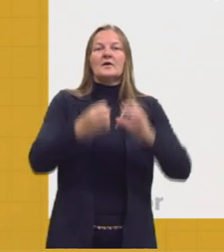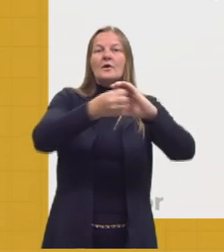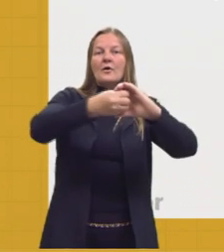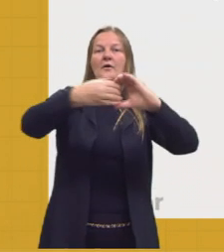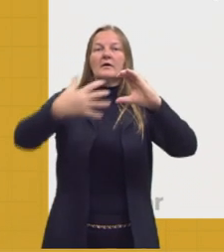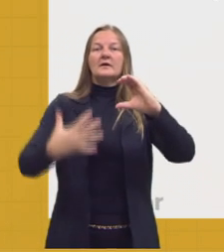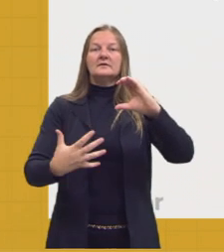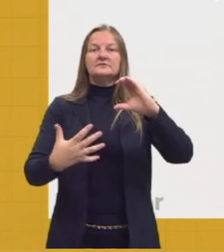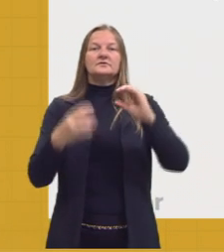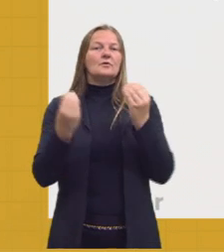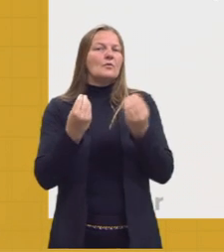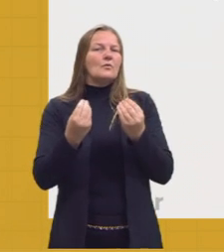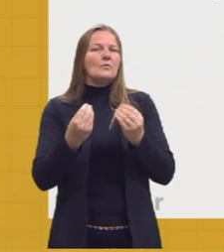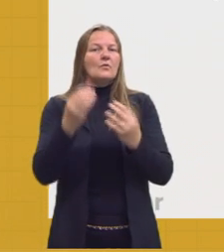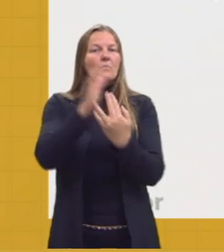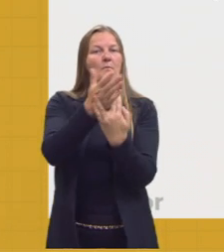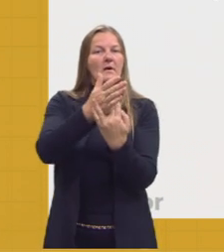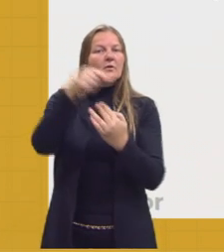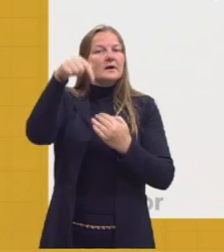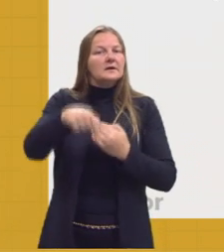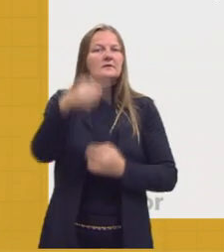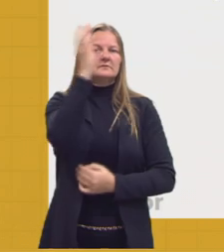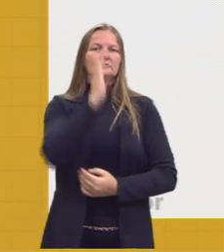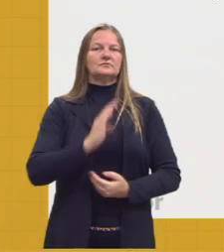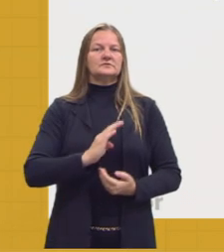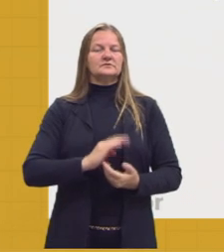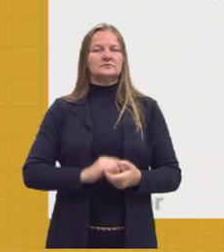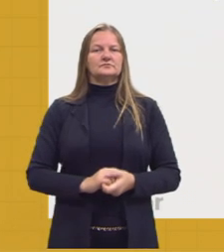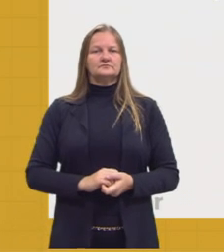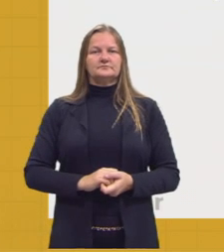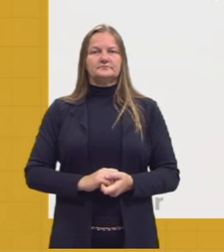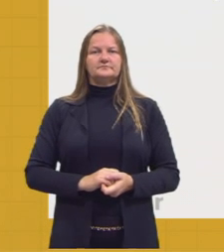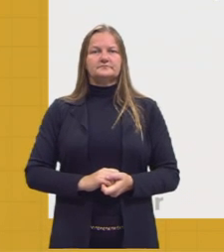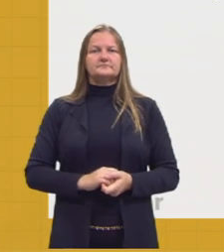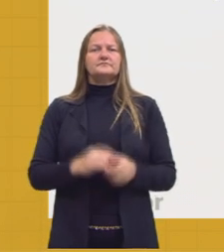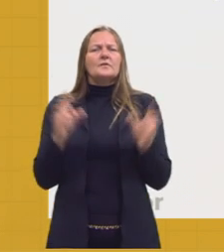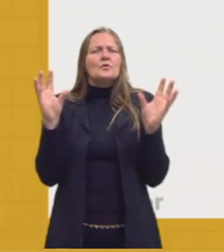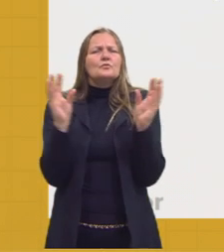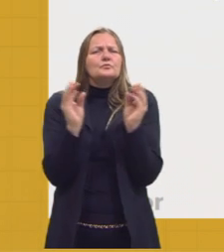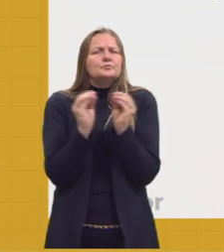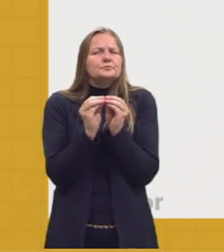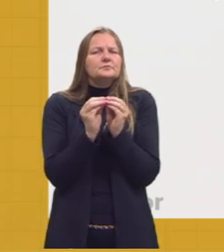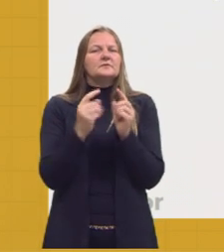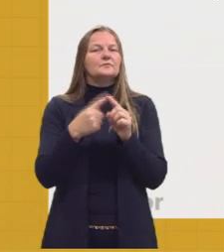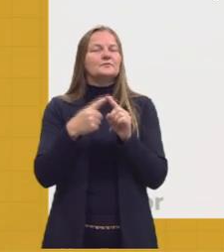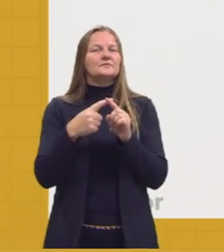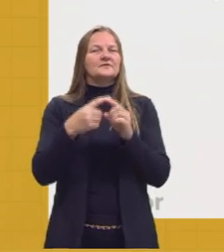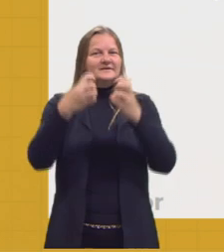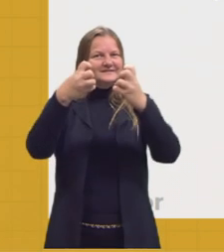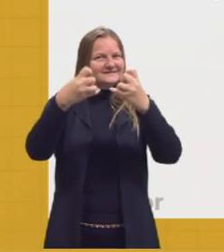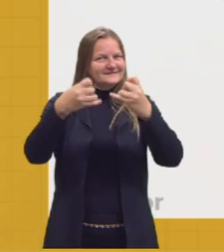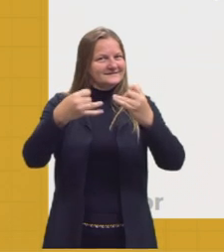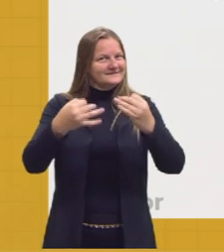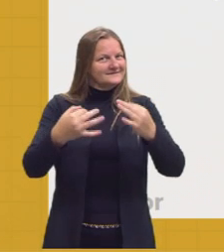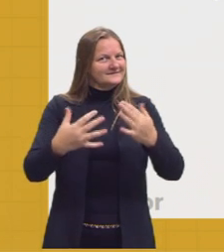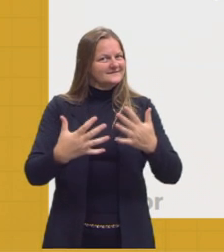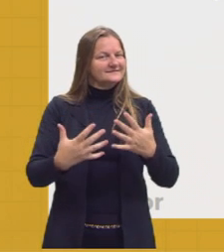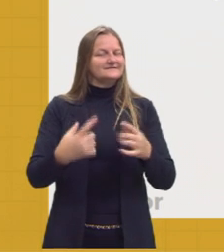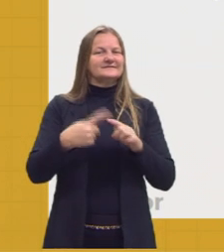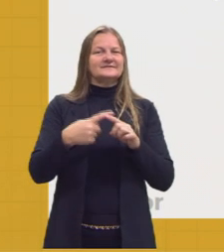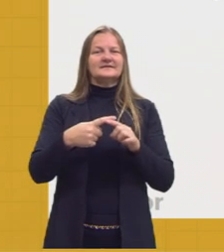Características, então, do barroco no Brasil. Assim, sucintamente, porque a gente não